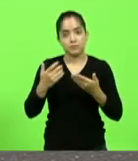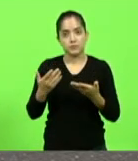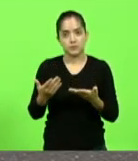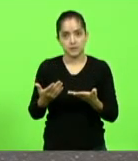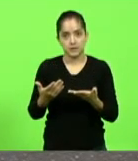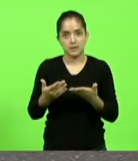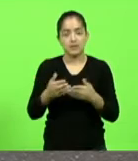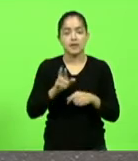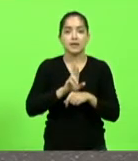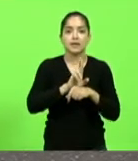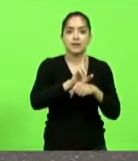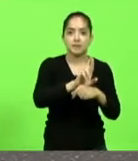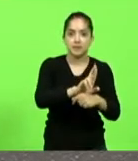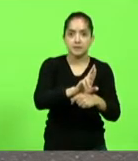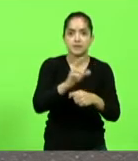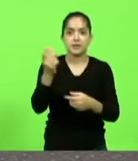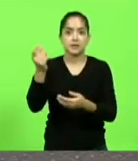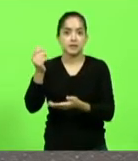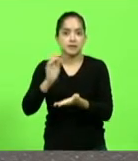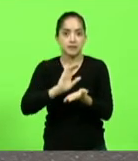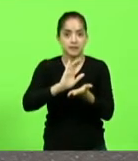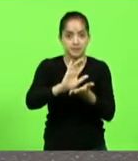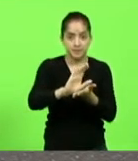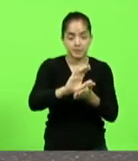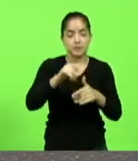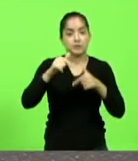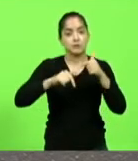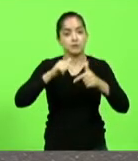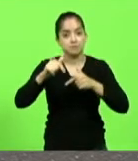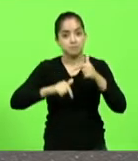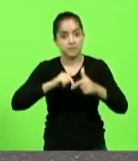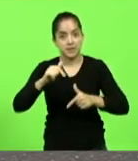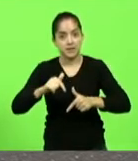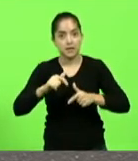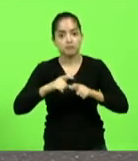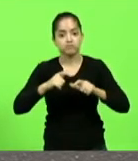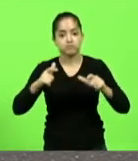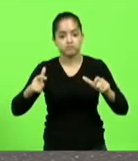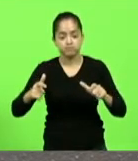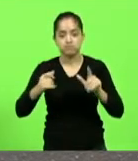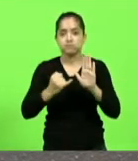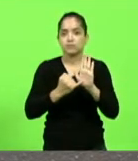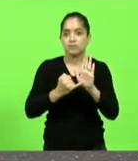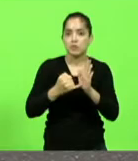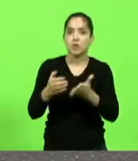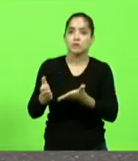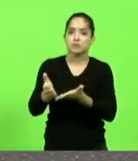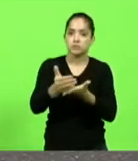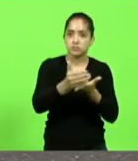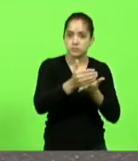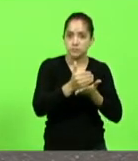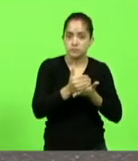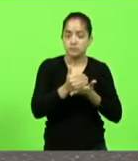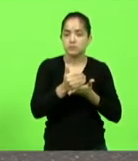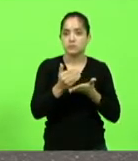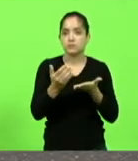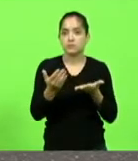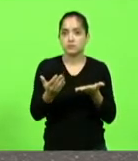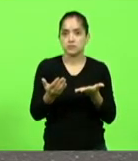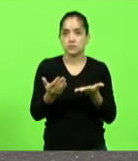representar investimentos empregos receitas que